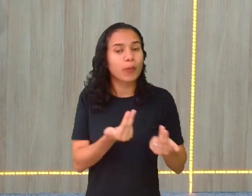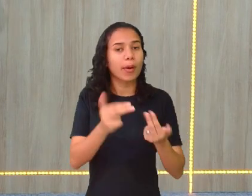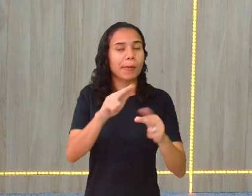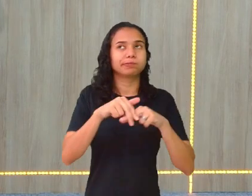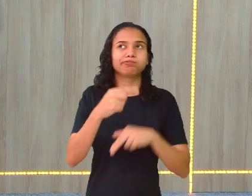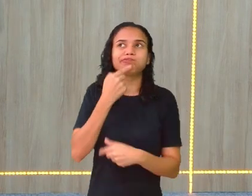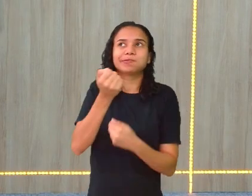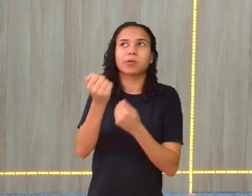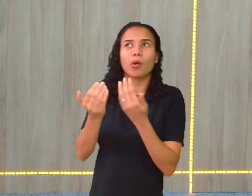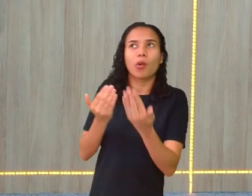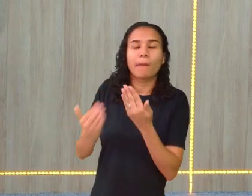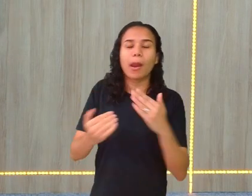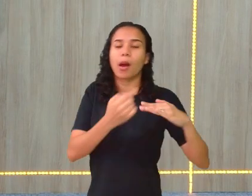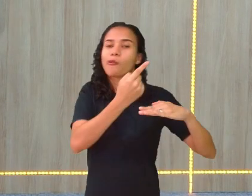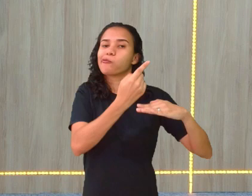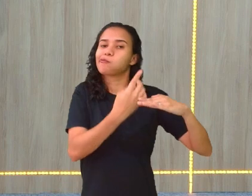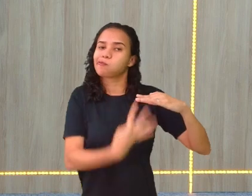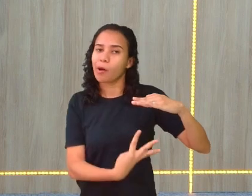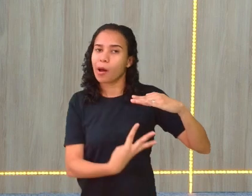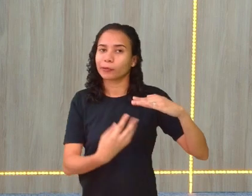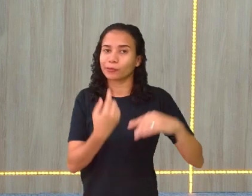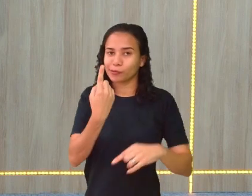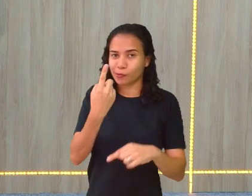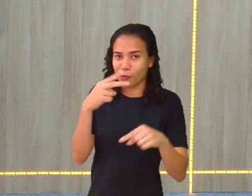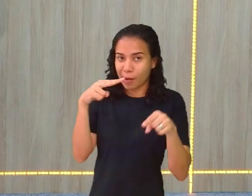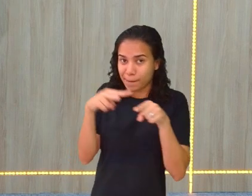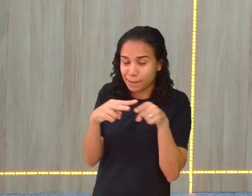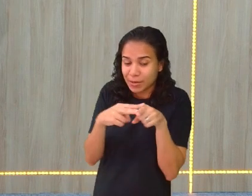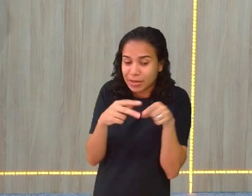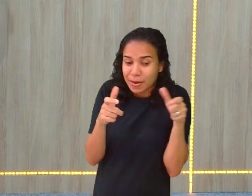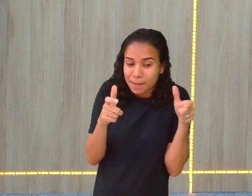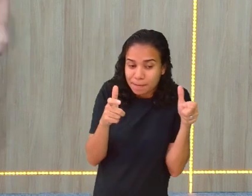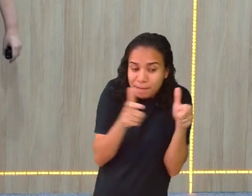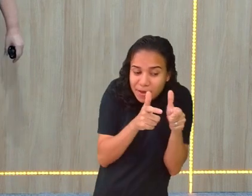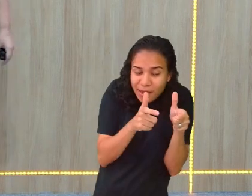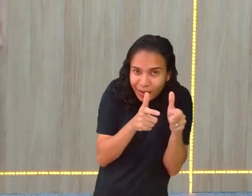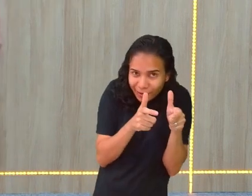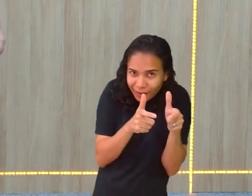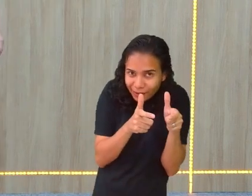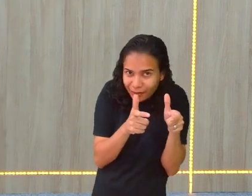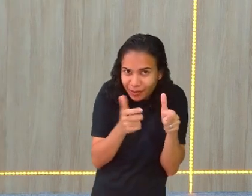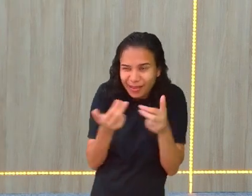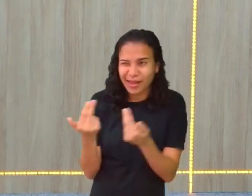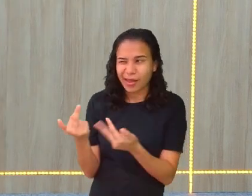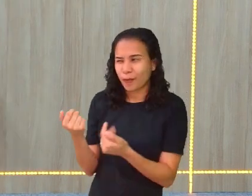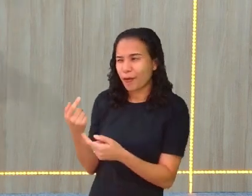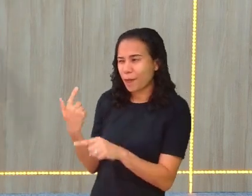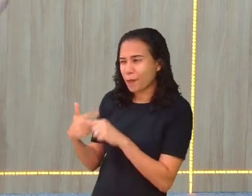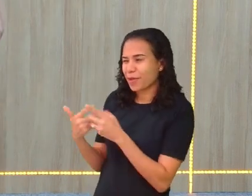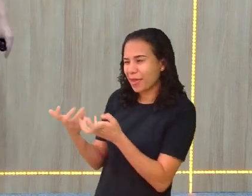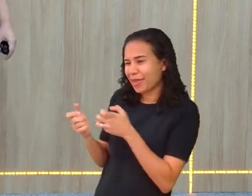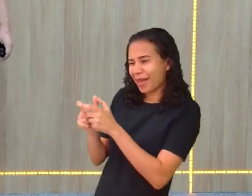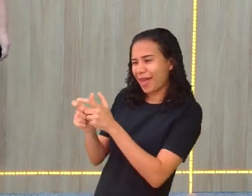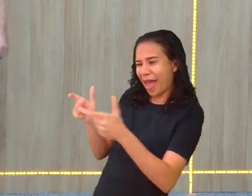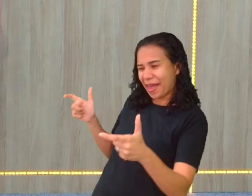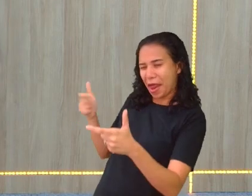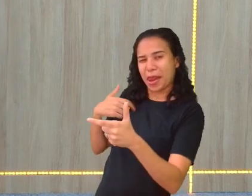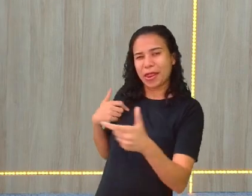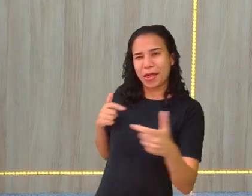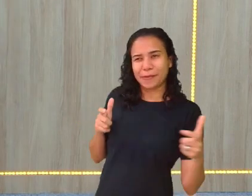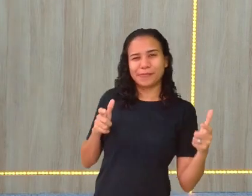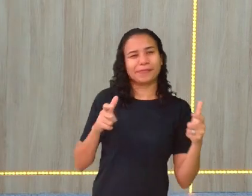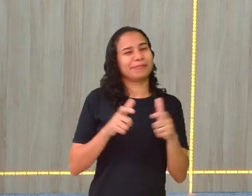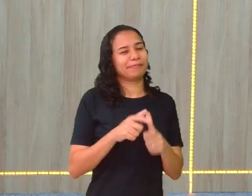se eu for comparar um quarto de uma pizza pequena, ele está dizendo que é a mesma coisa para ele ficar com um quarto da grande e eu com um quarto da